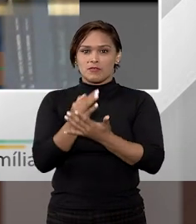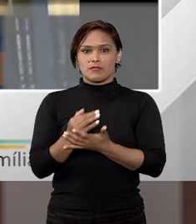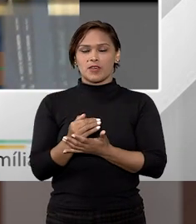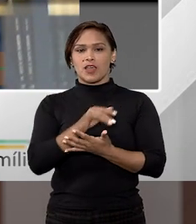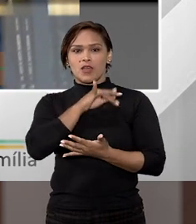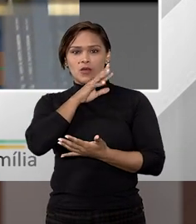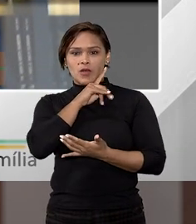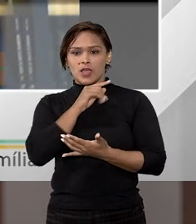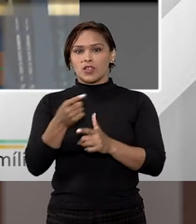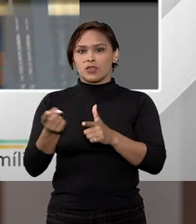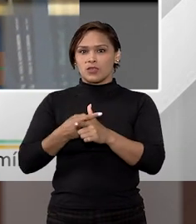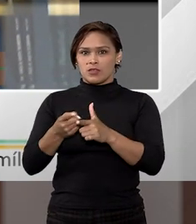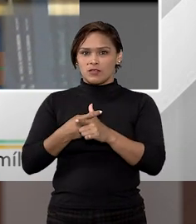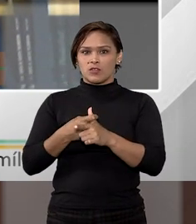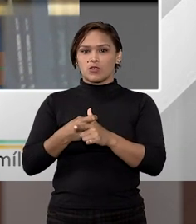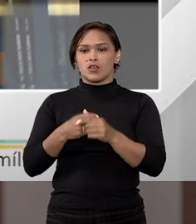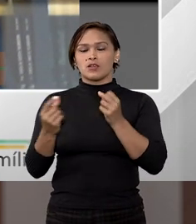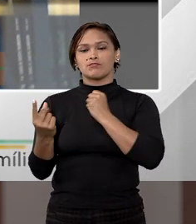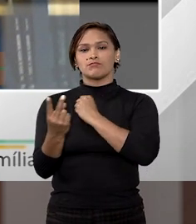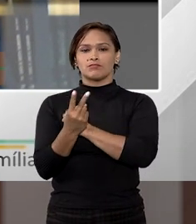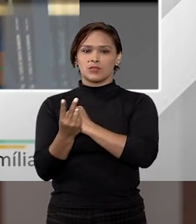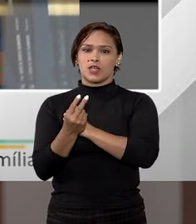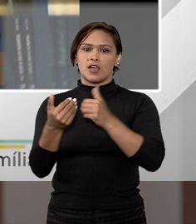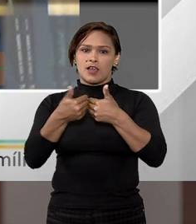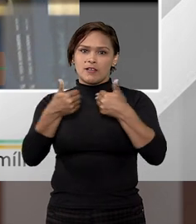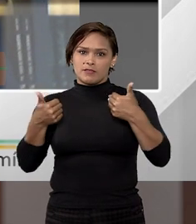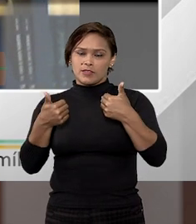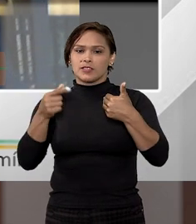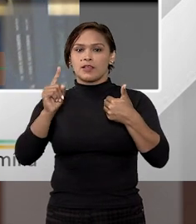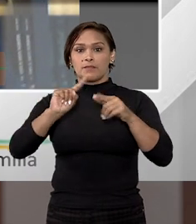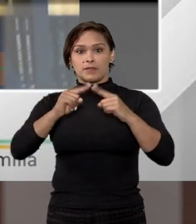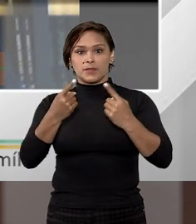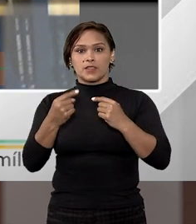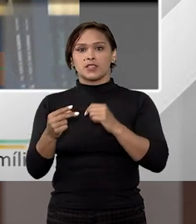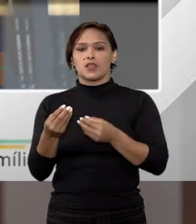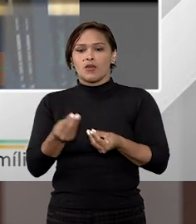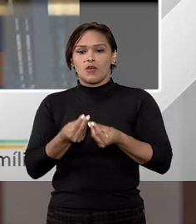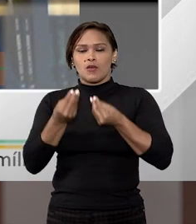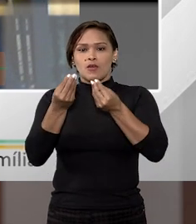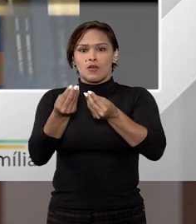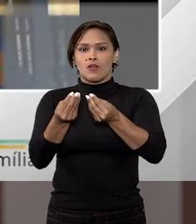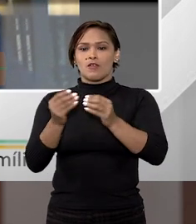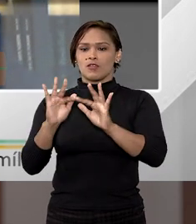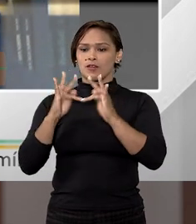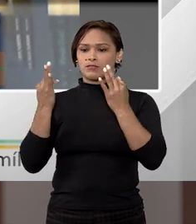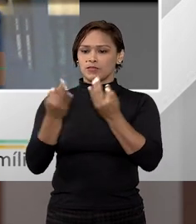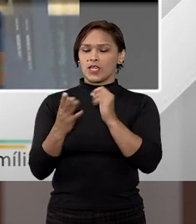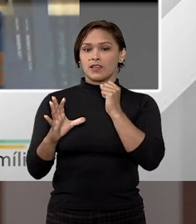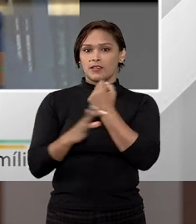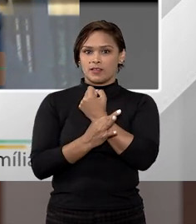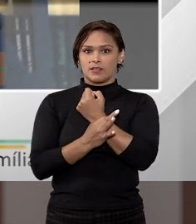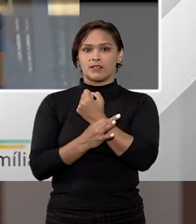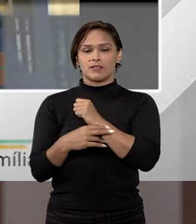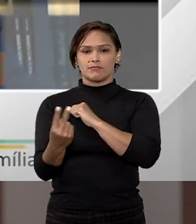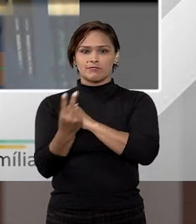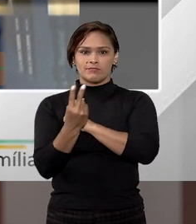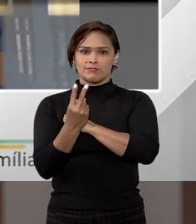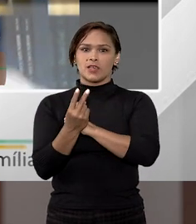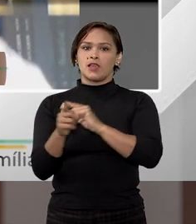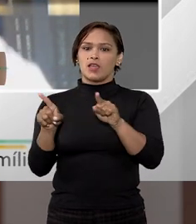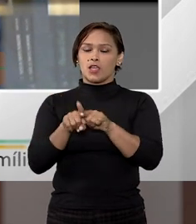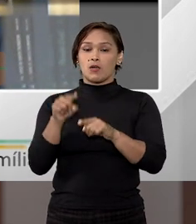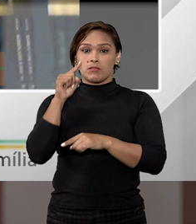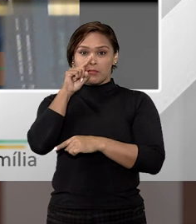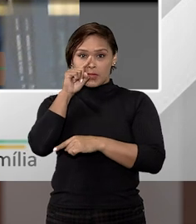do devedor, essa proteção pode ser afastada. Então, quando eu oferto um bem em garantia de empréstimo, eu estou